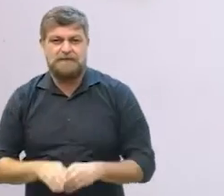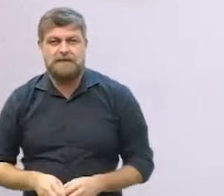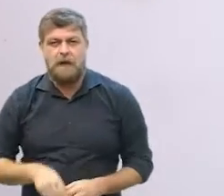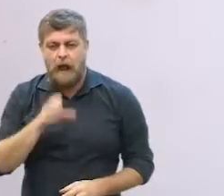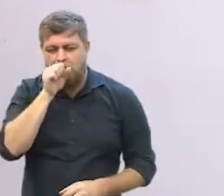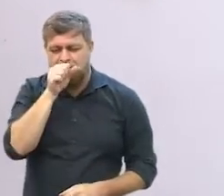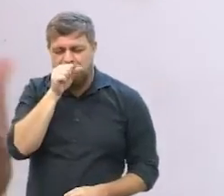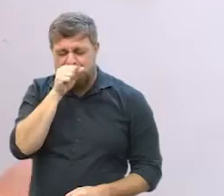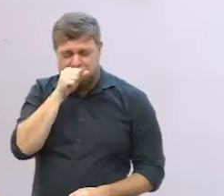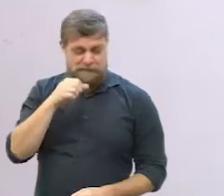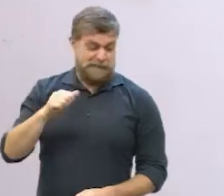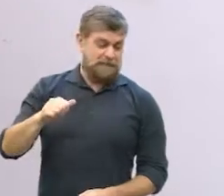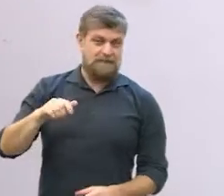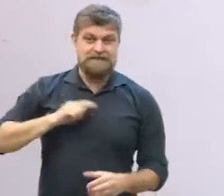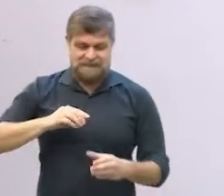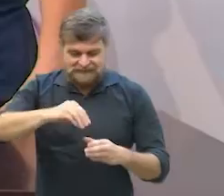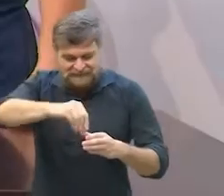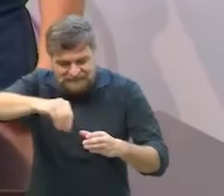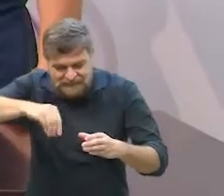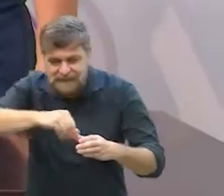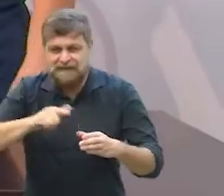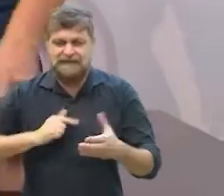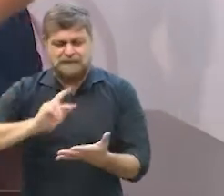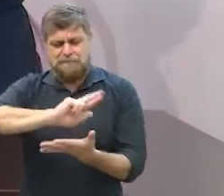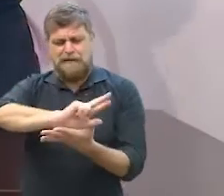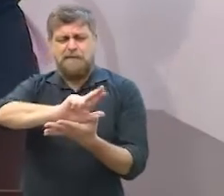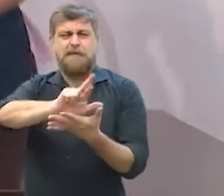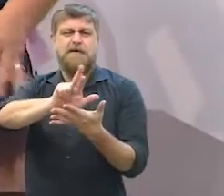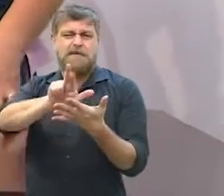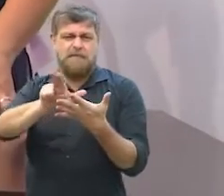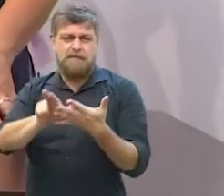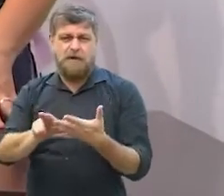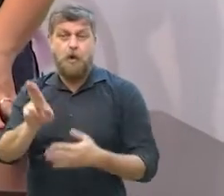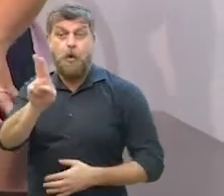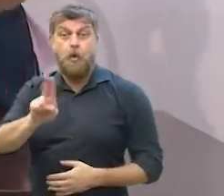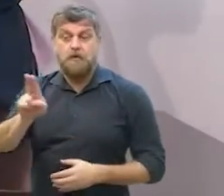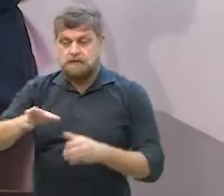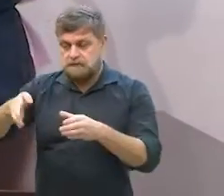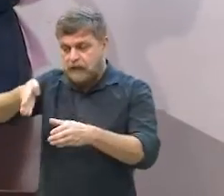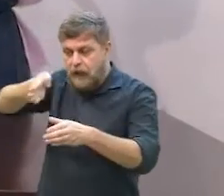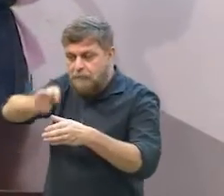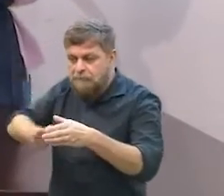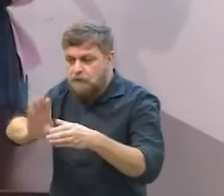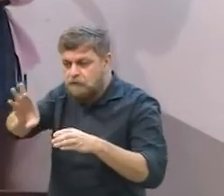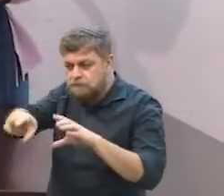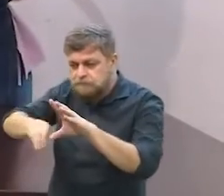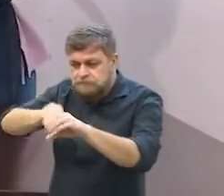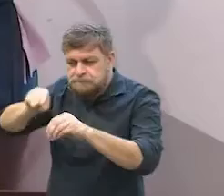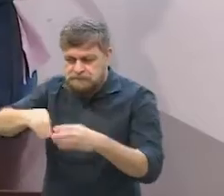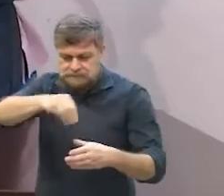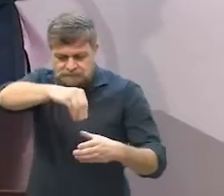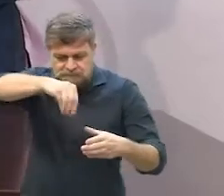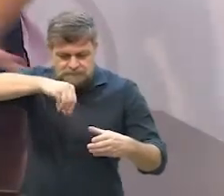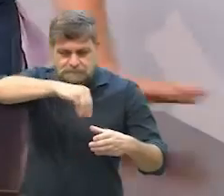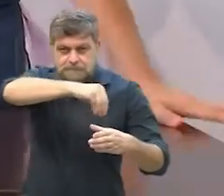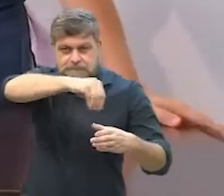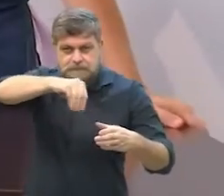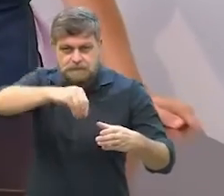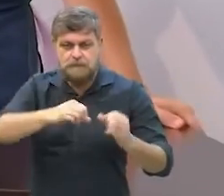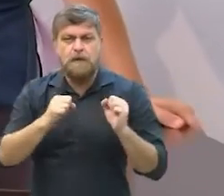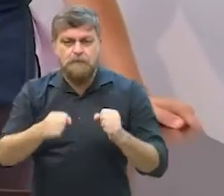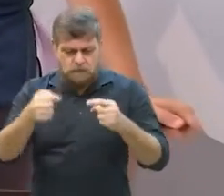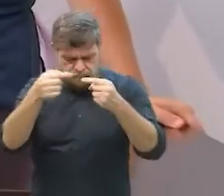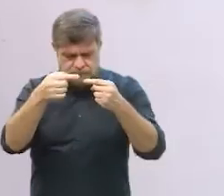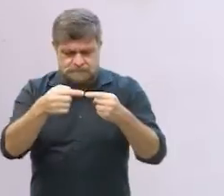limão que delícia mousse de maracujá dá pra usar até bolo colocar um pouquinho de parofinha de bolo com qualquer um